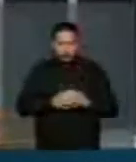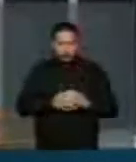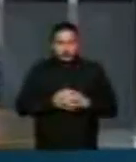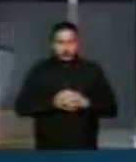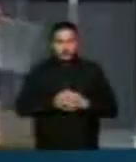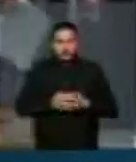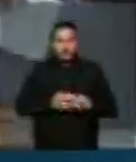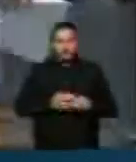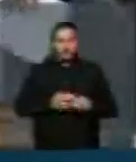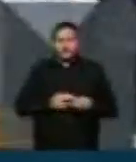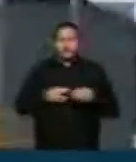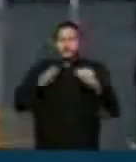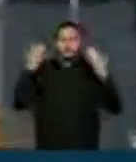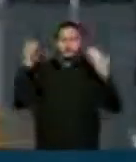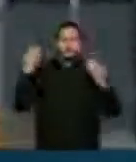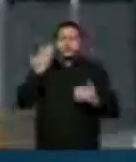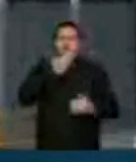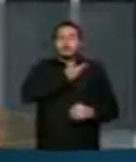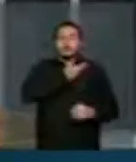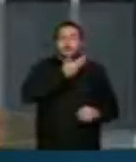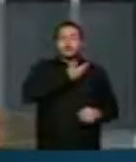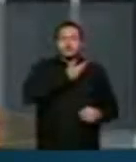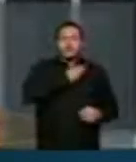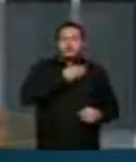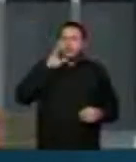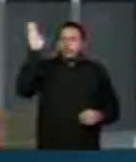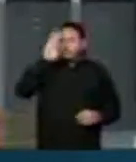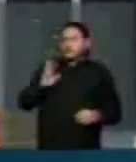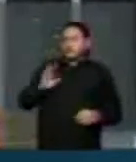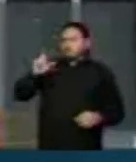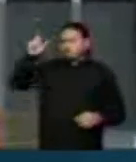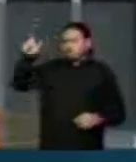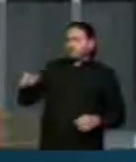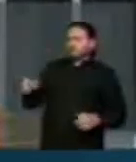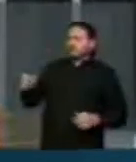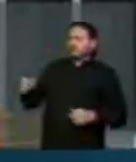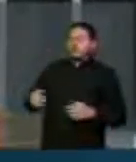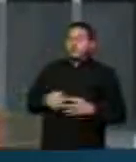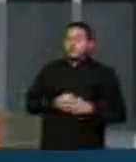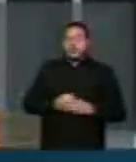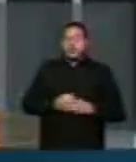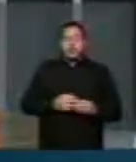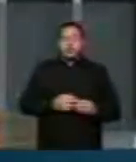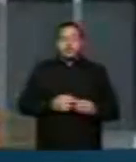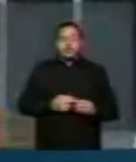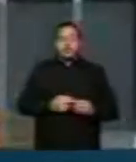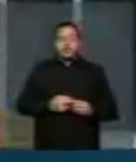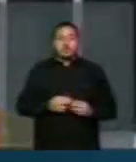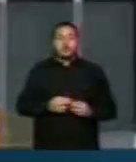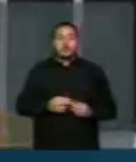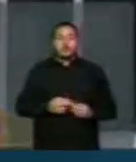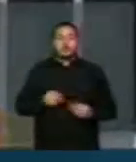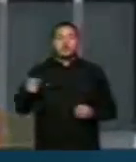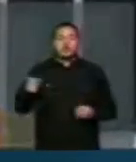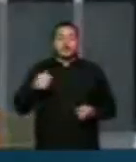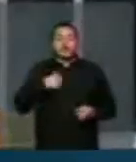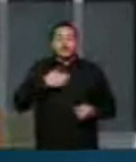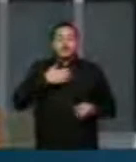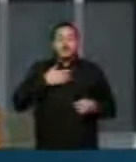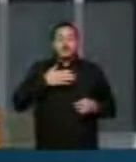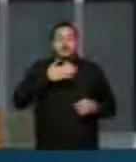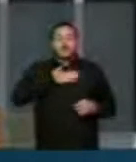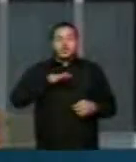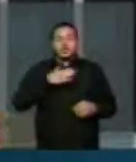Uma homenagem a um grande amigo, a um grande brasileiro, e que eu não gostaria que fosse uma despedida,